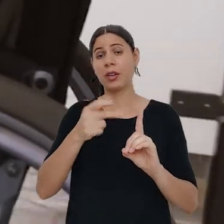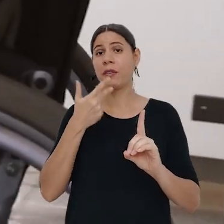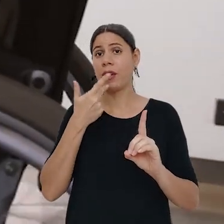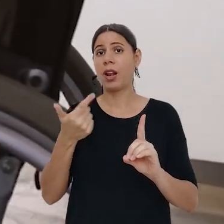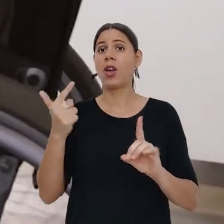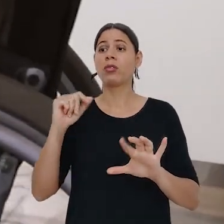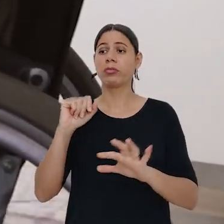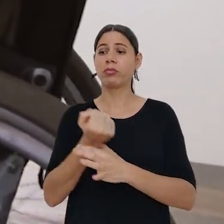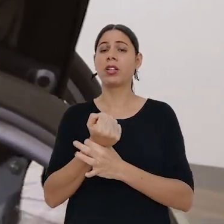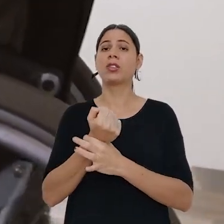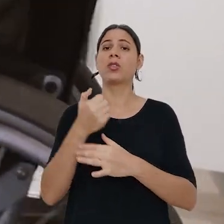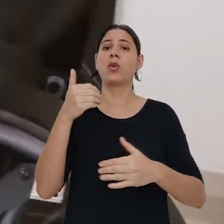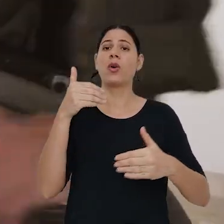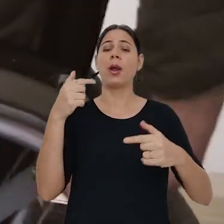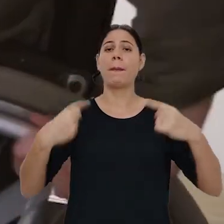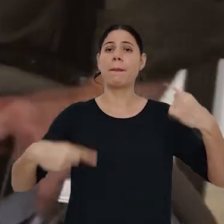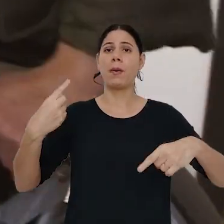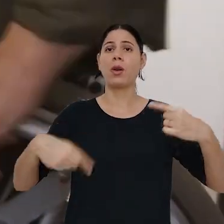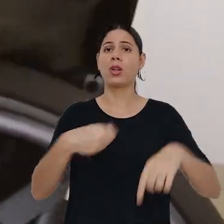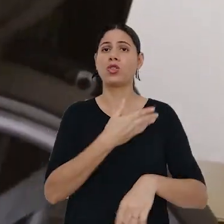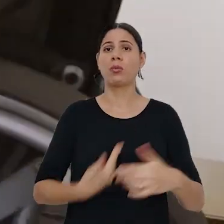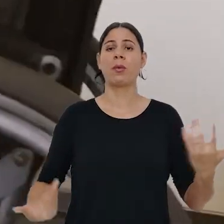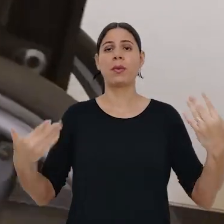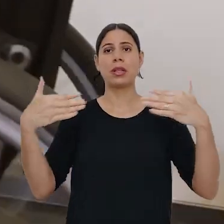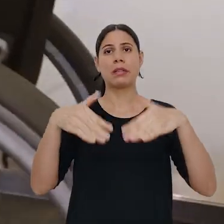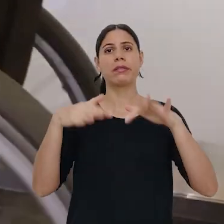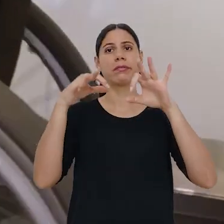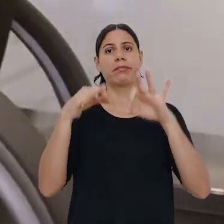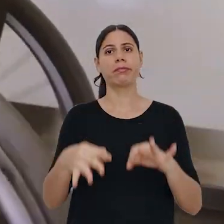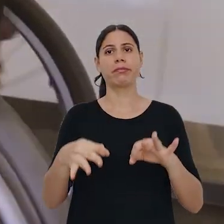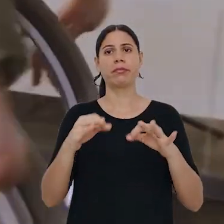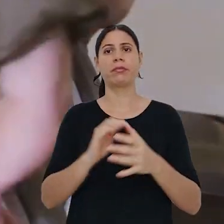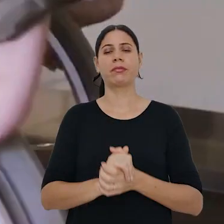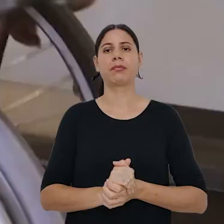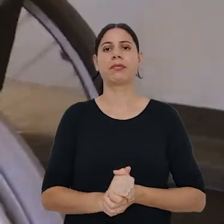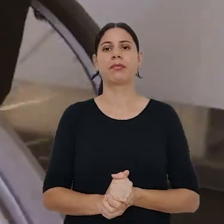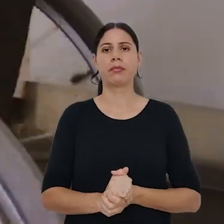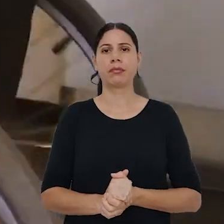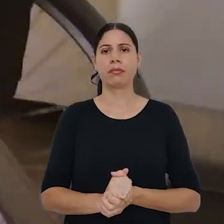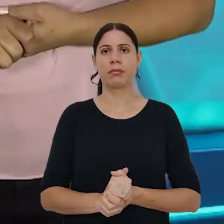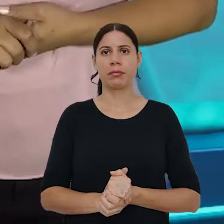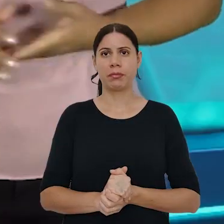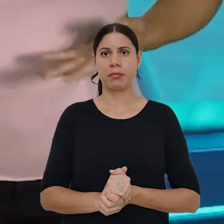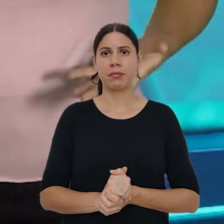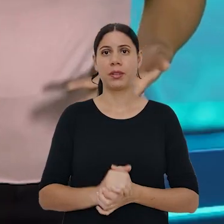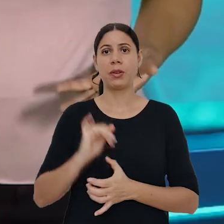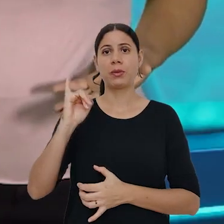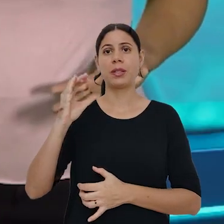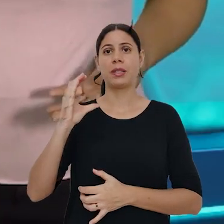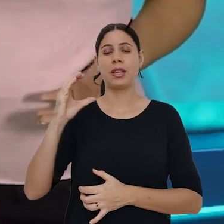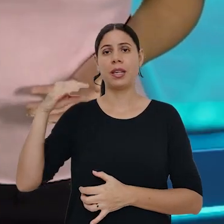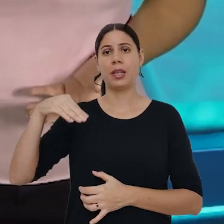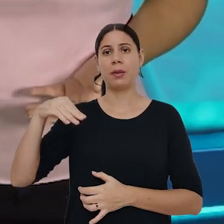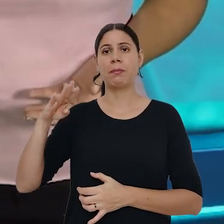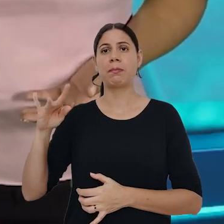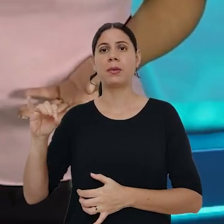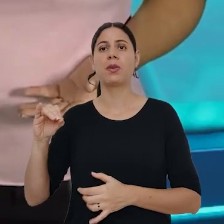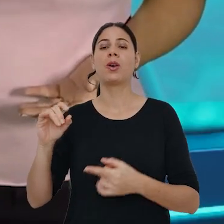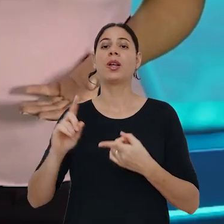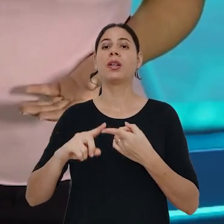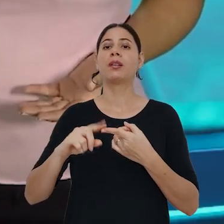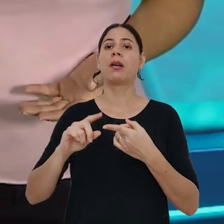garante-se a implementação da política pública de inclusão de modo coerente com o princípio da isonomia. O ICMBio também foi